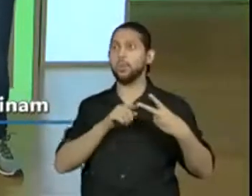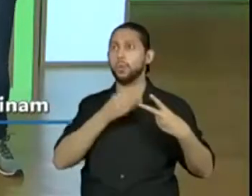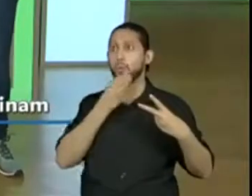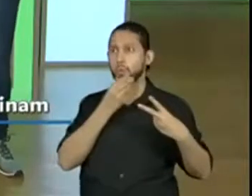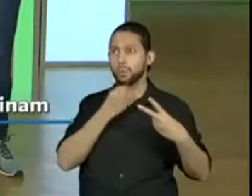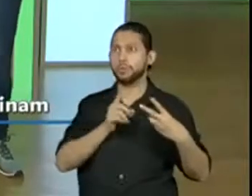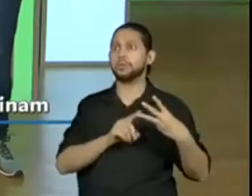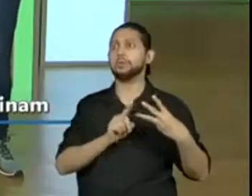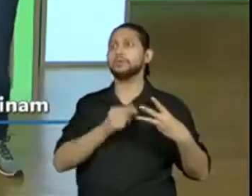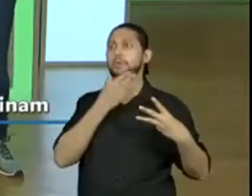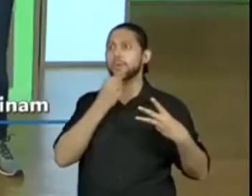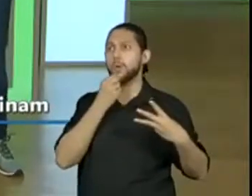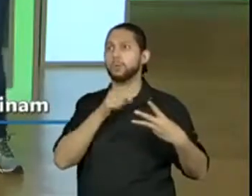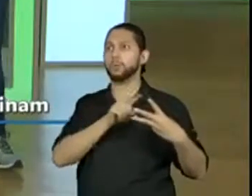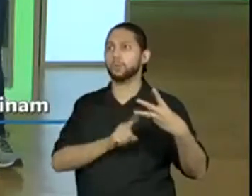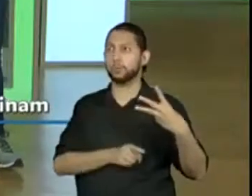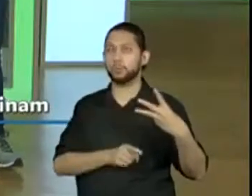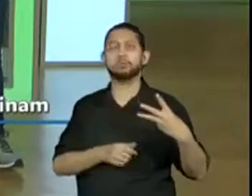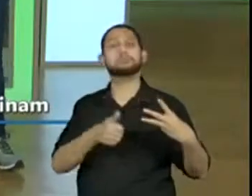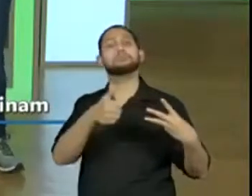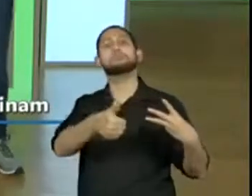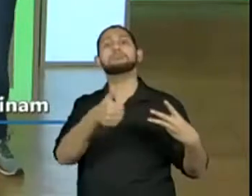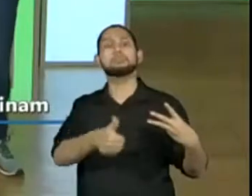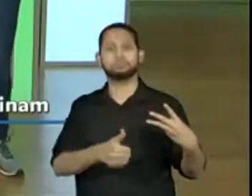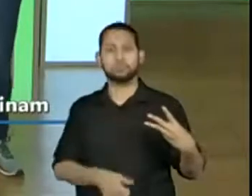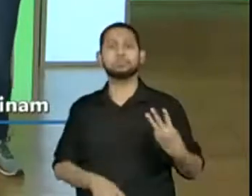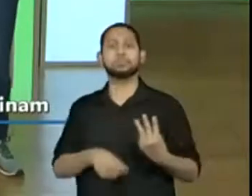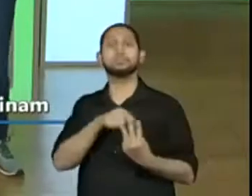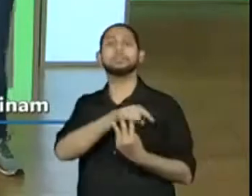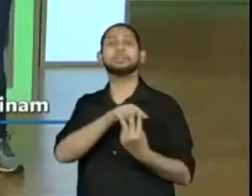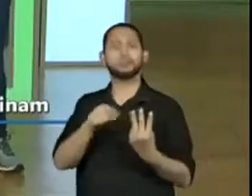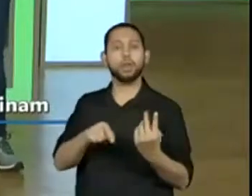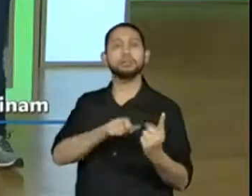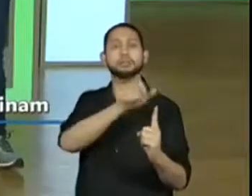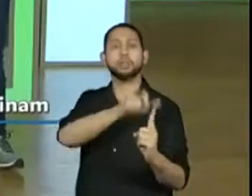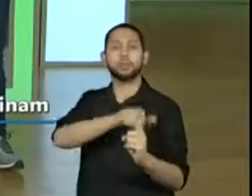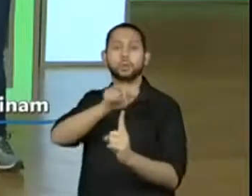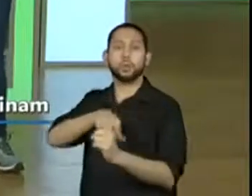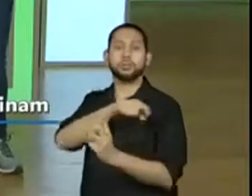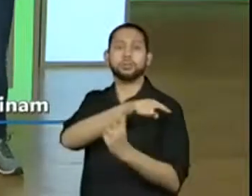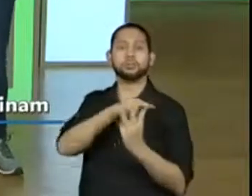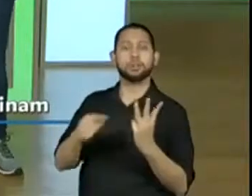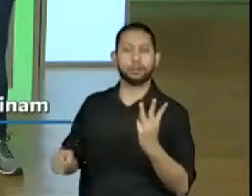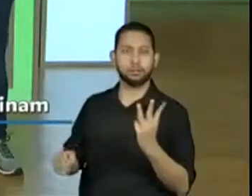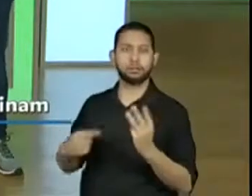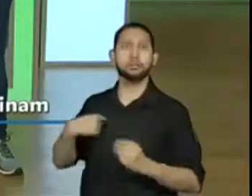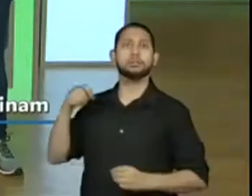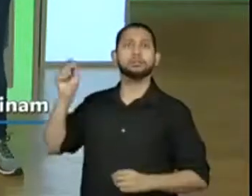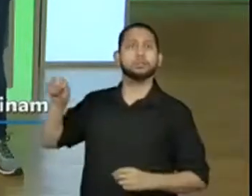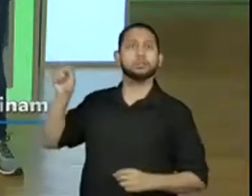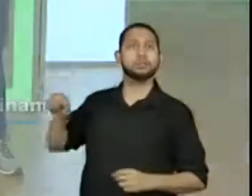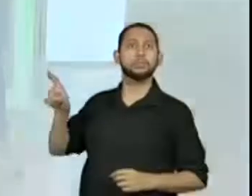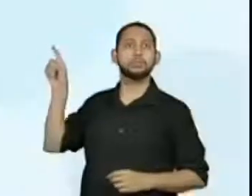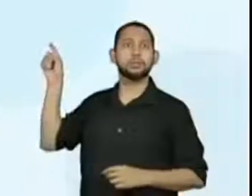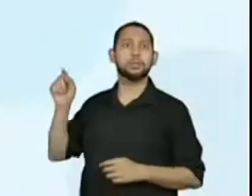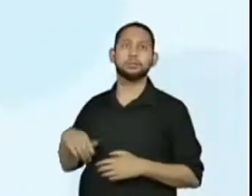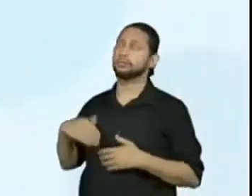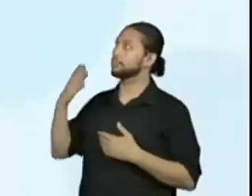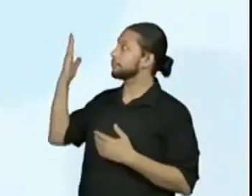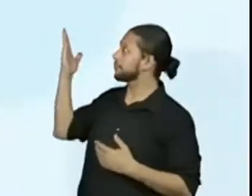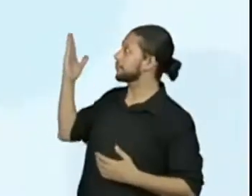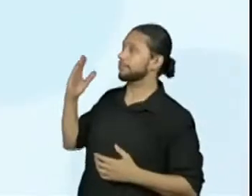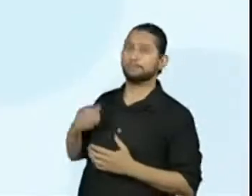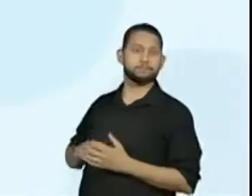Olha lá, a professora Aline aparecida dizendo, um rei macaco e dois homens. Muito bem. Quem prestou atenção aí já soube